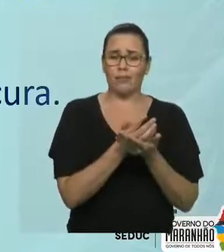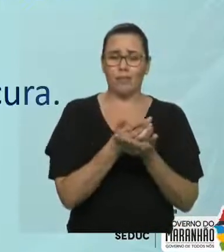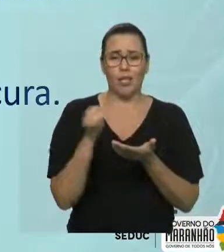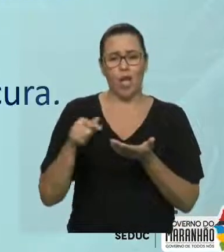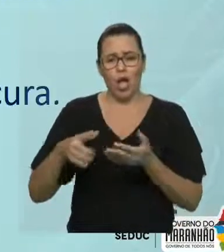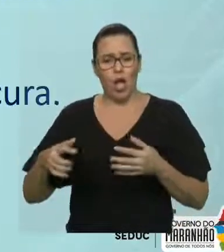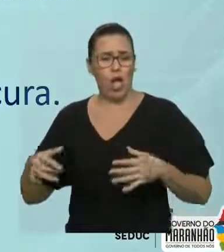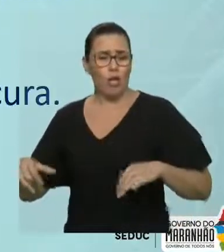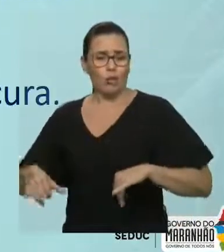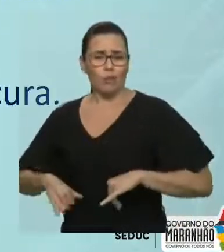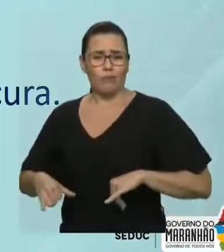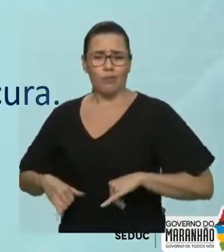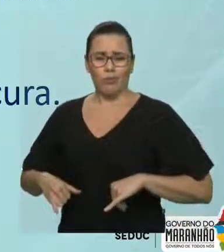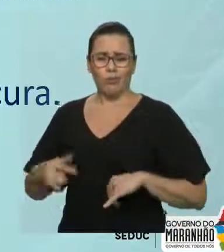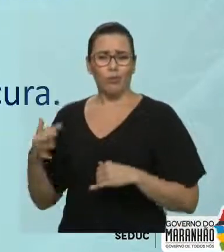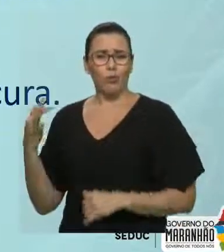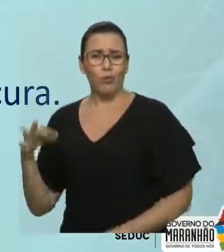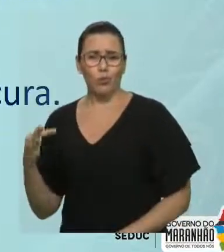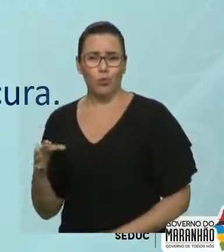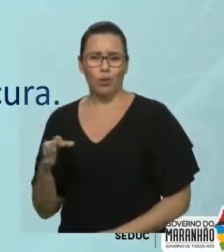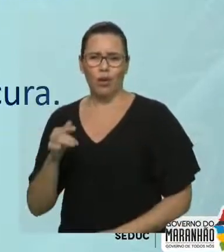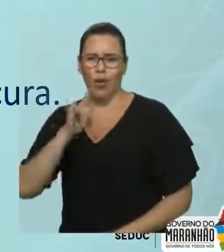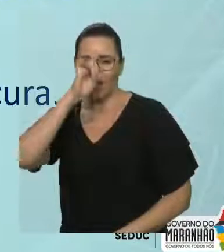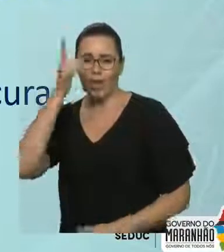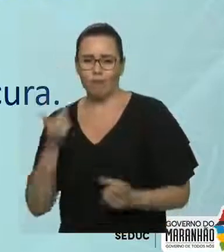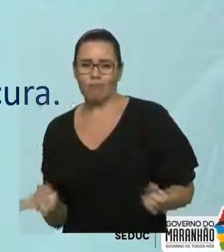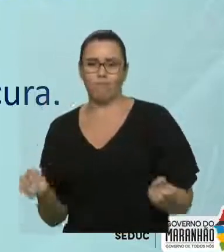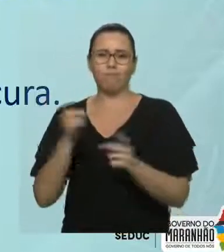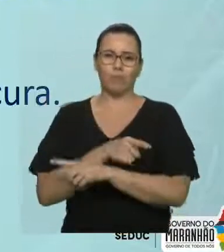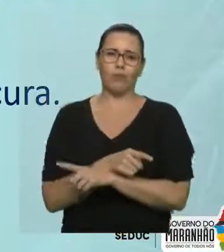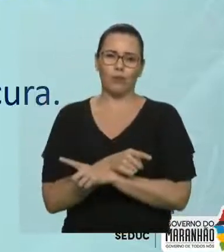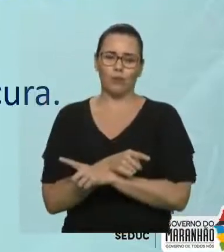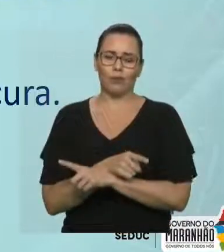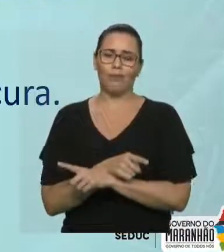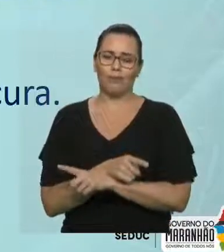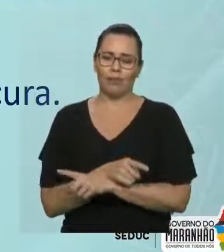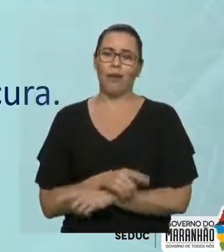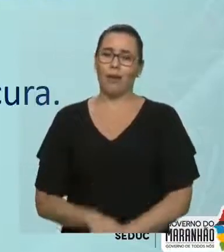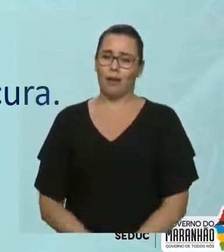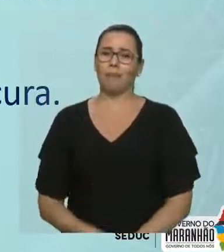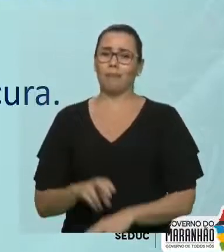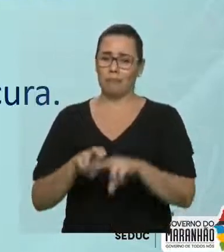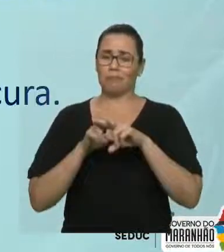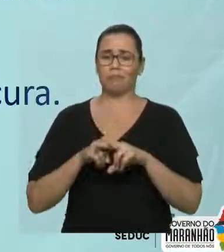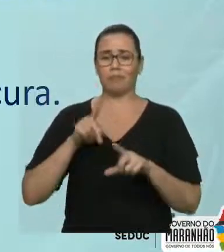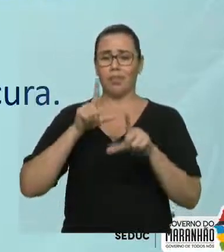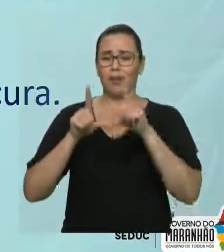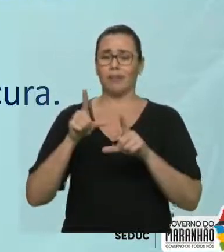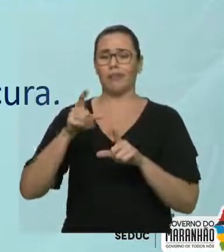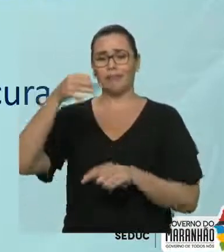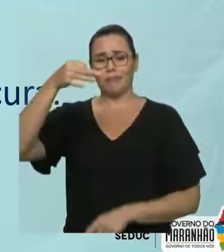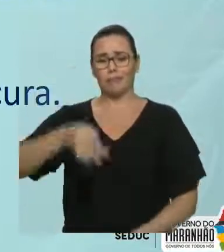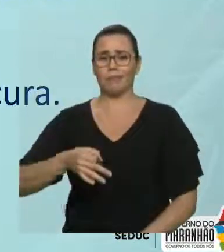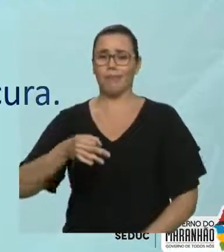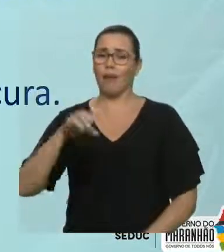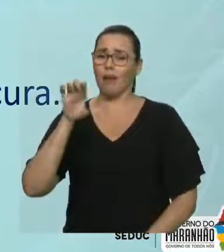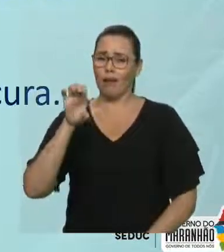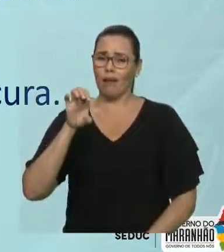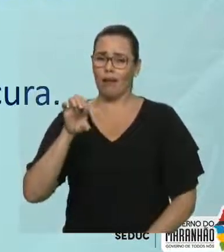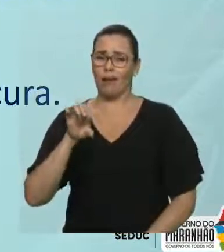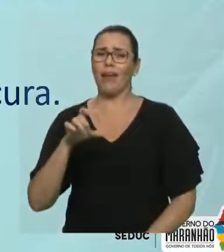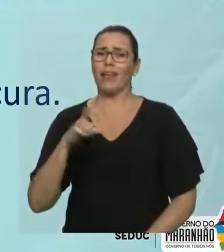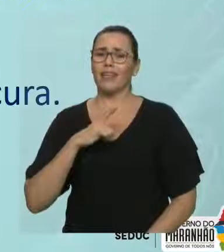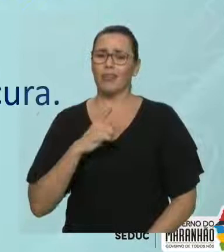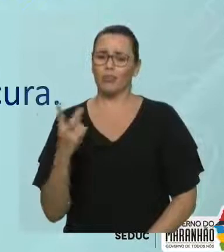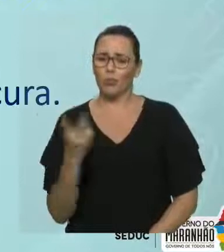está se admitindo. E aí vai o recado dessa alternativa para vocês. A opção correta, a letra E. Ou embora, não se esqueçam, é sempre a